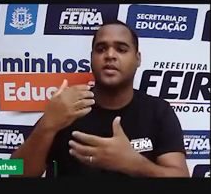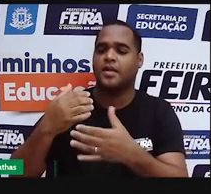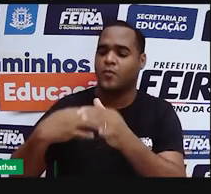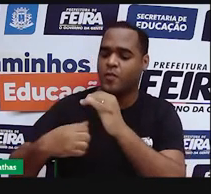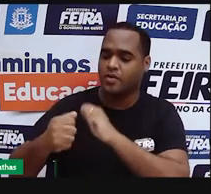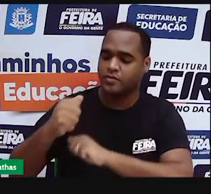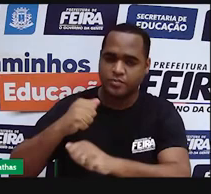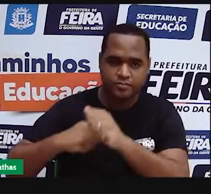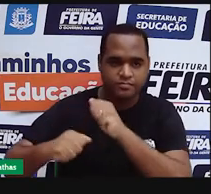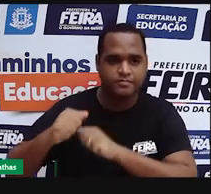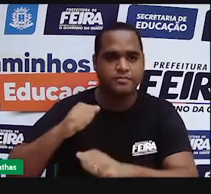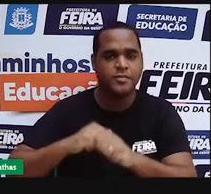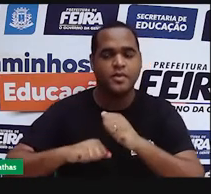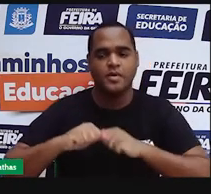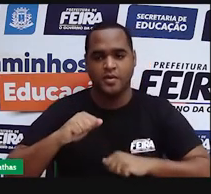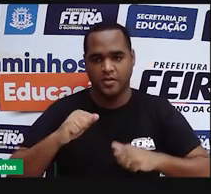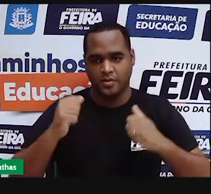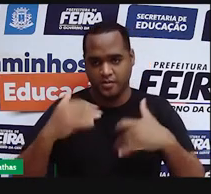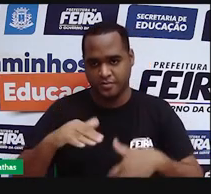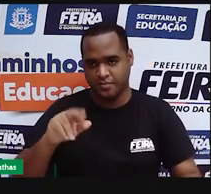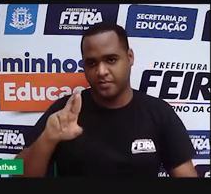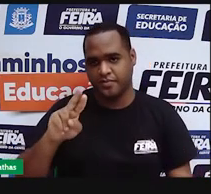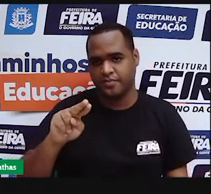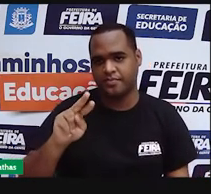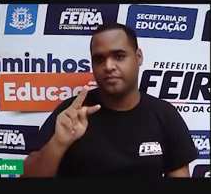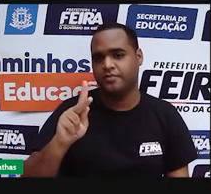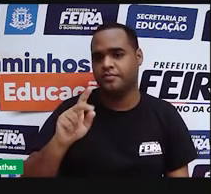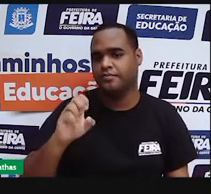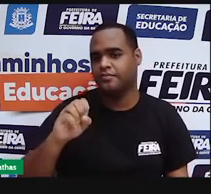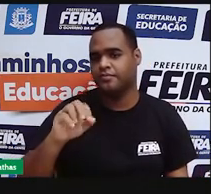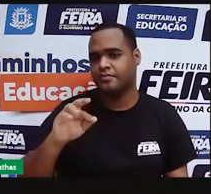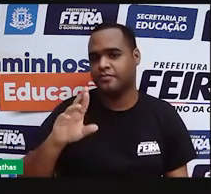justamente esse modelo atômico de Rutherford-Bohr.